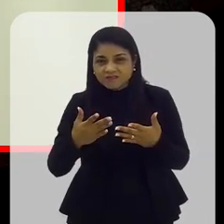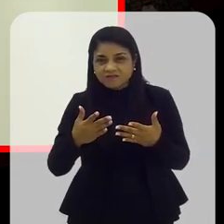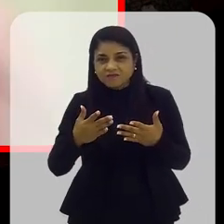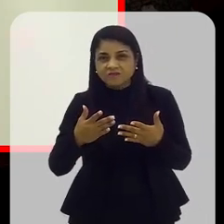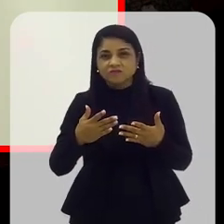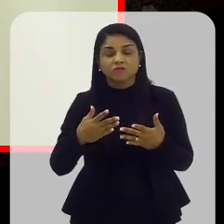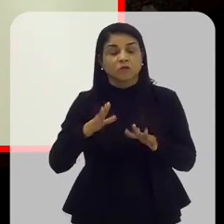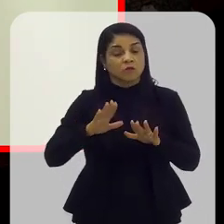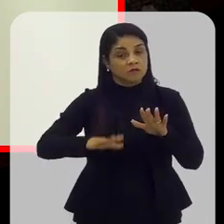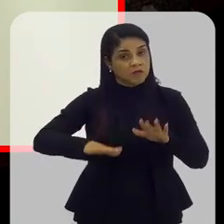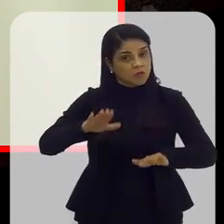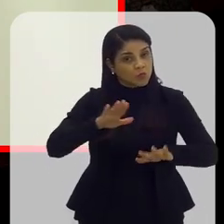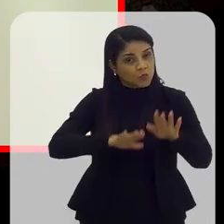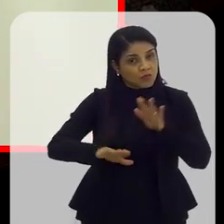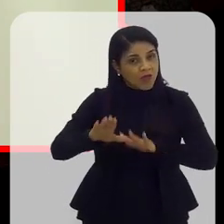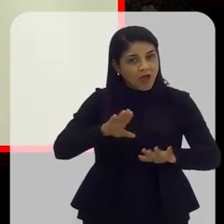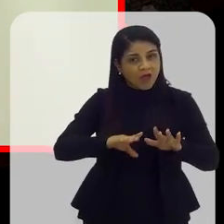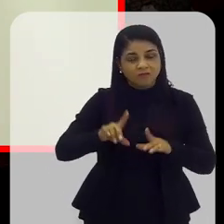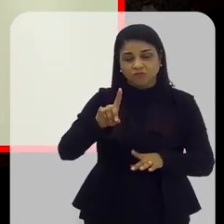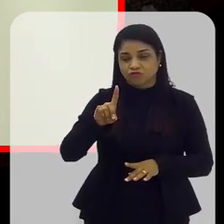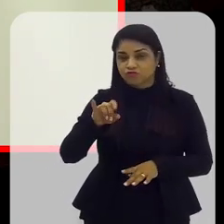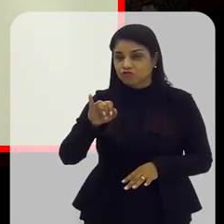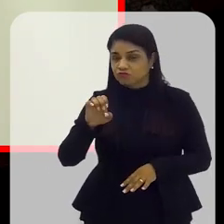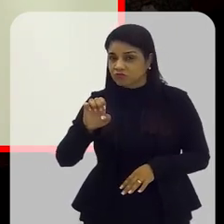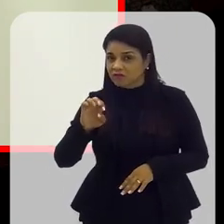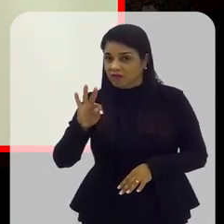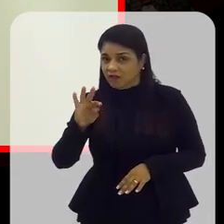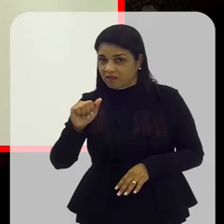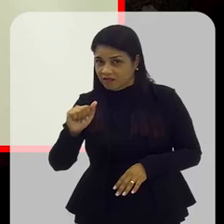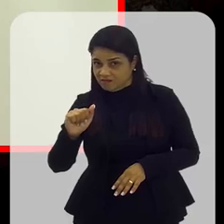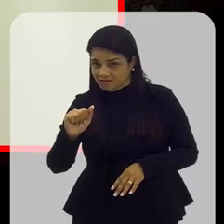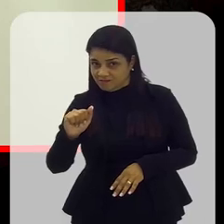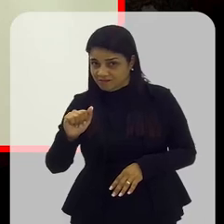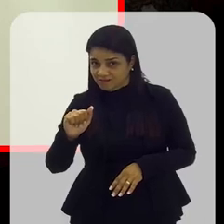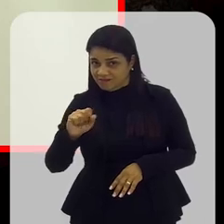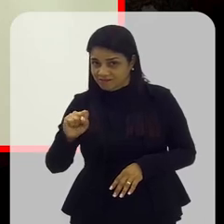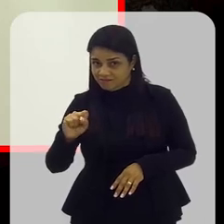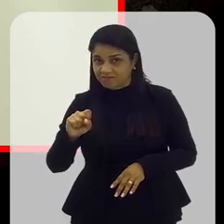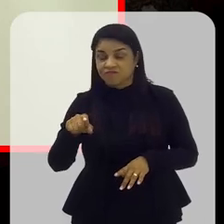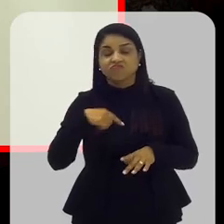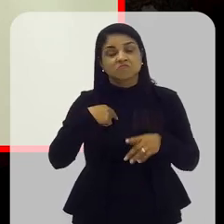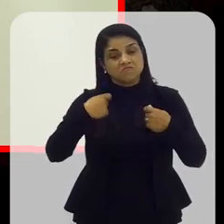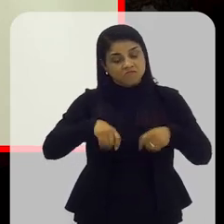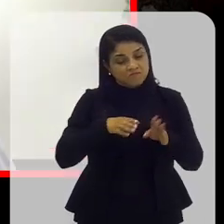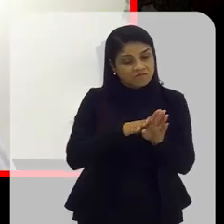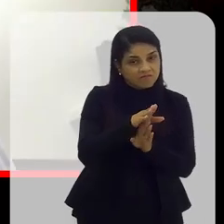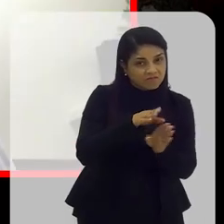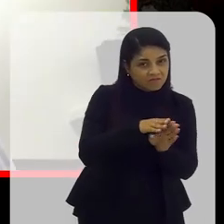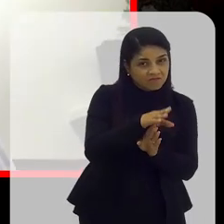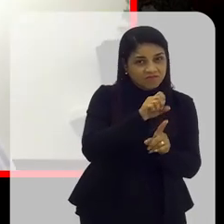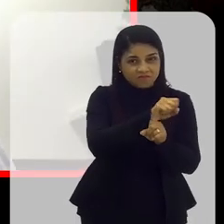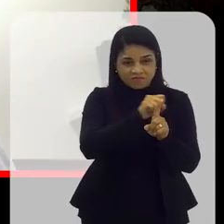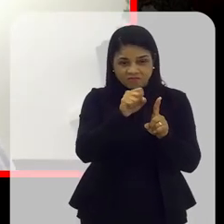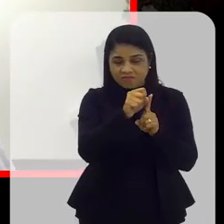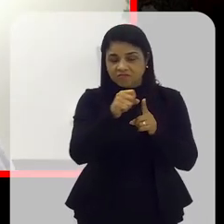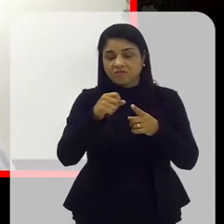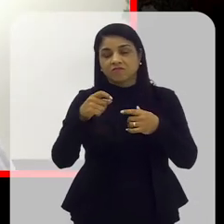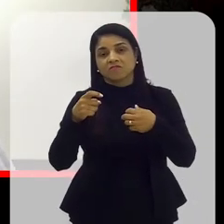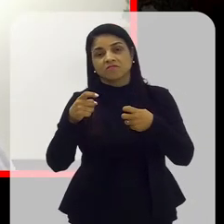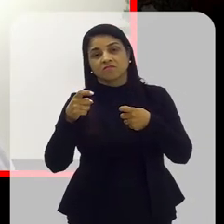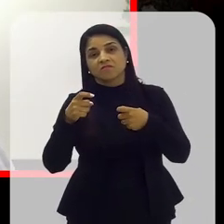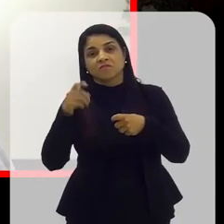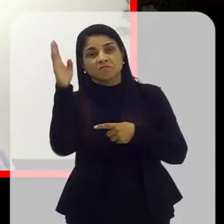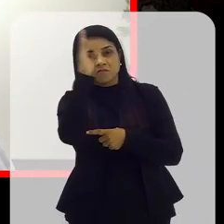Então, dietas da moda precisam de ter cuidado, é preciso de ter, seguir as orientações da Sociedade